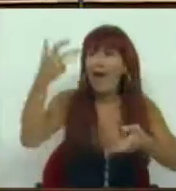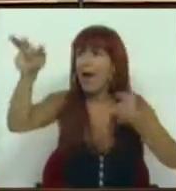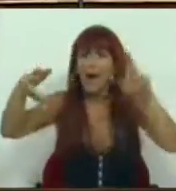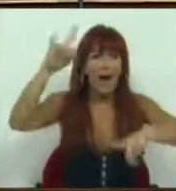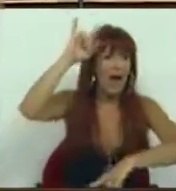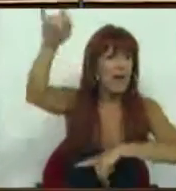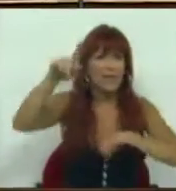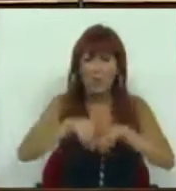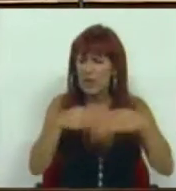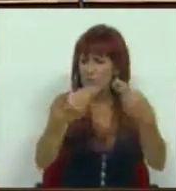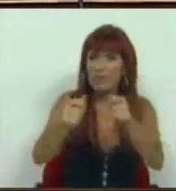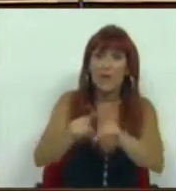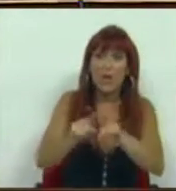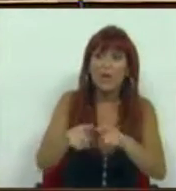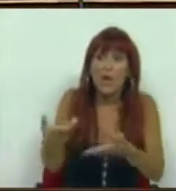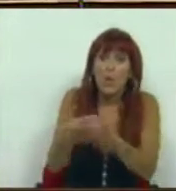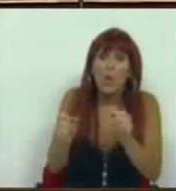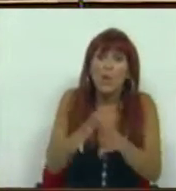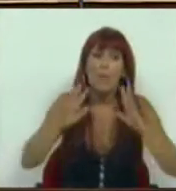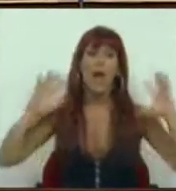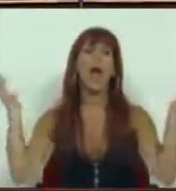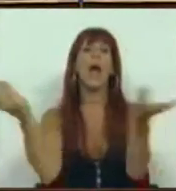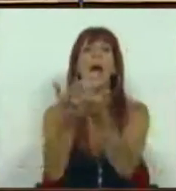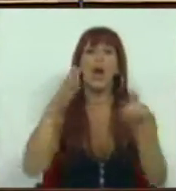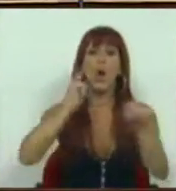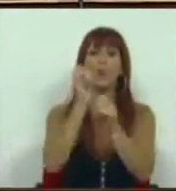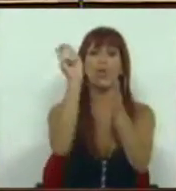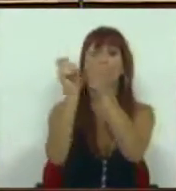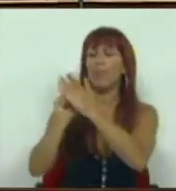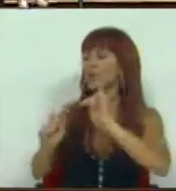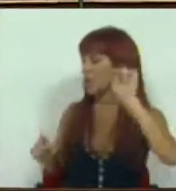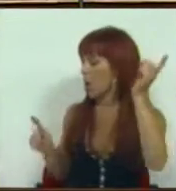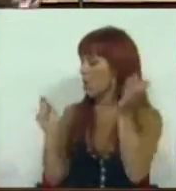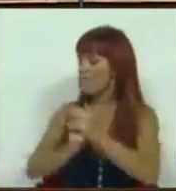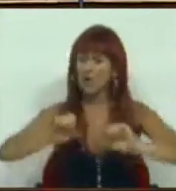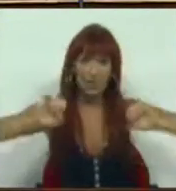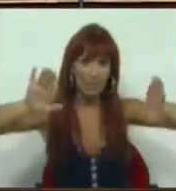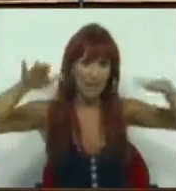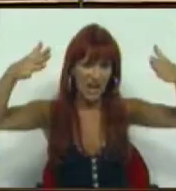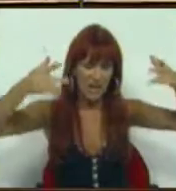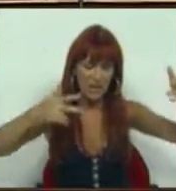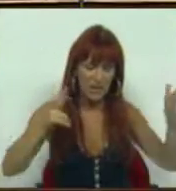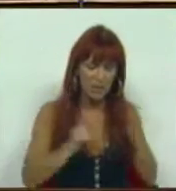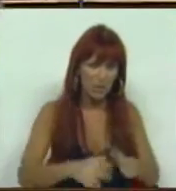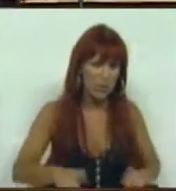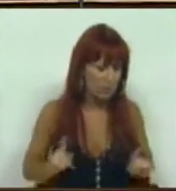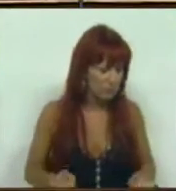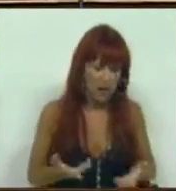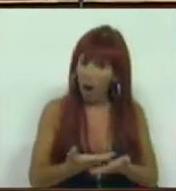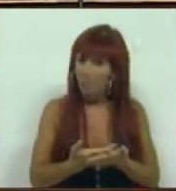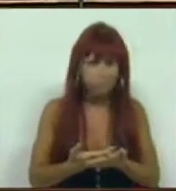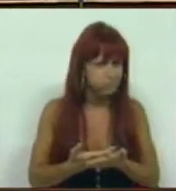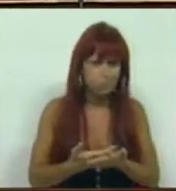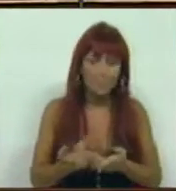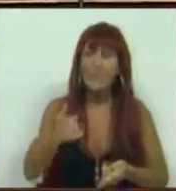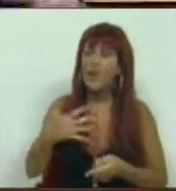ideia de que isso é matéria e de uma negociação mais alargada, entre outros pontos, há pontos de princípio que são verdadeiramente inegociáveis. E